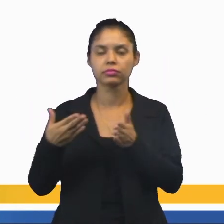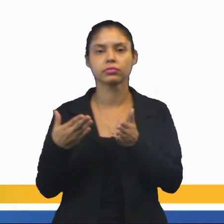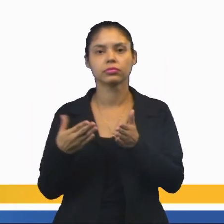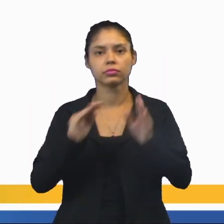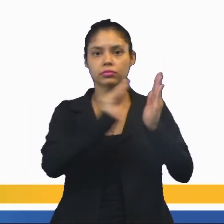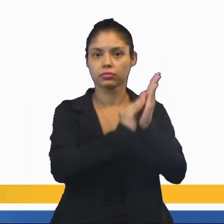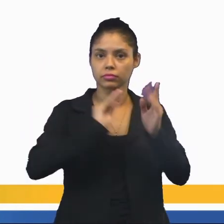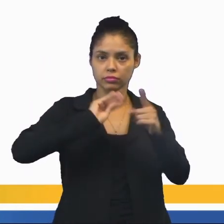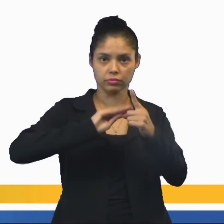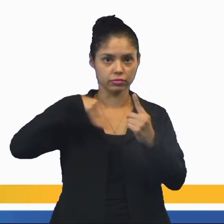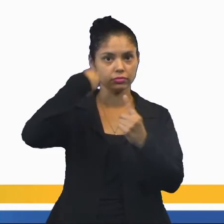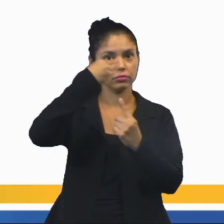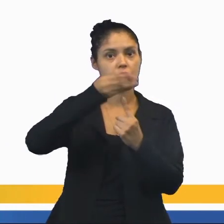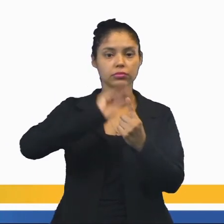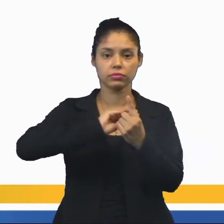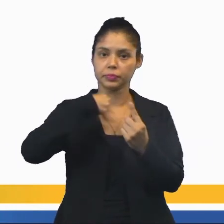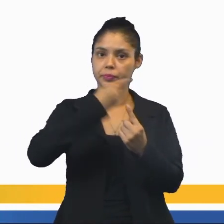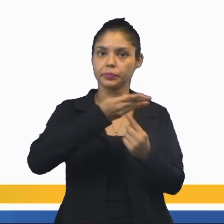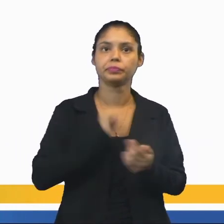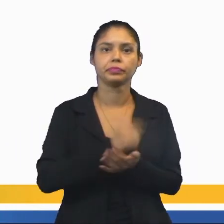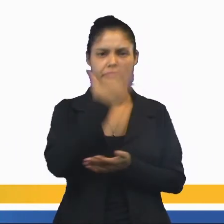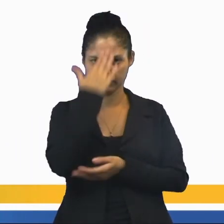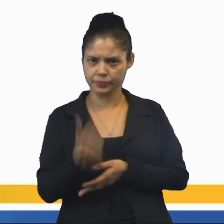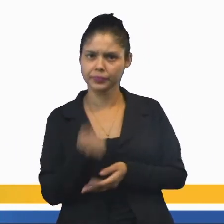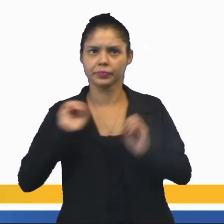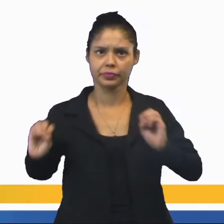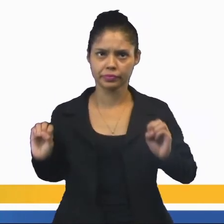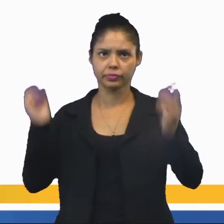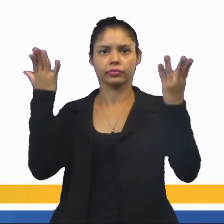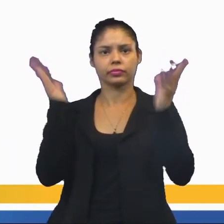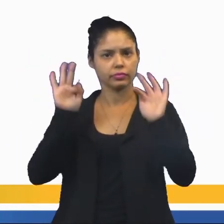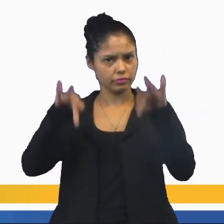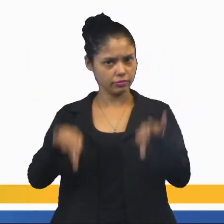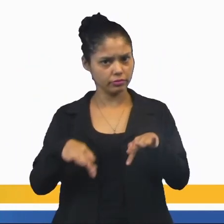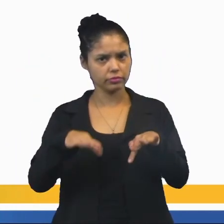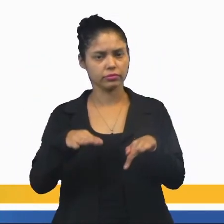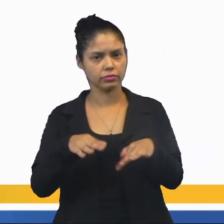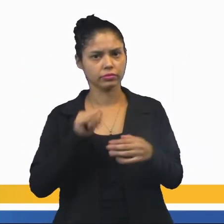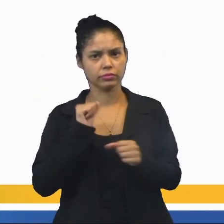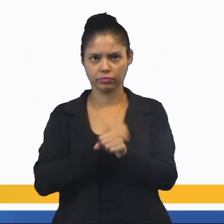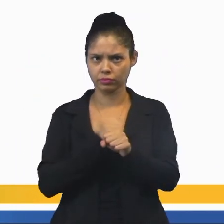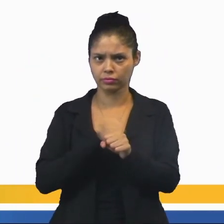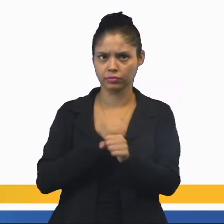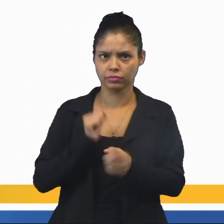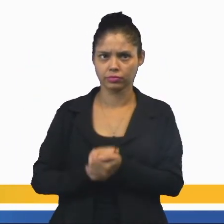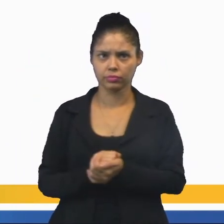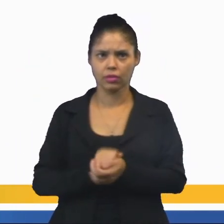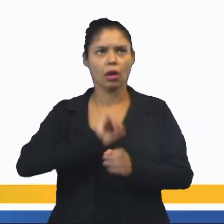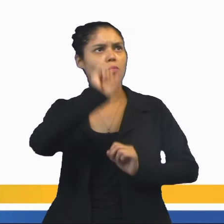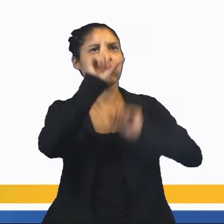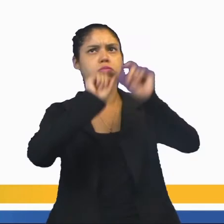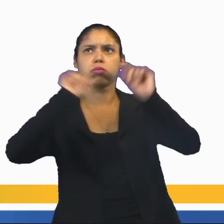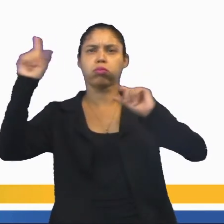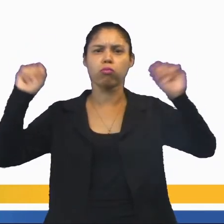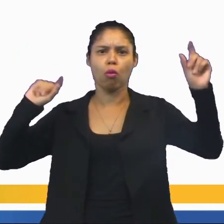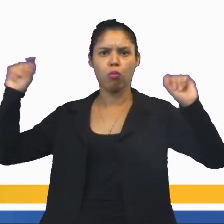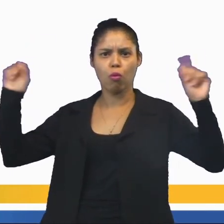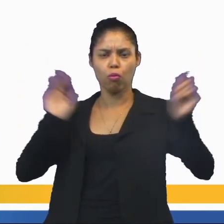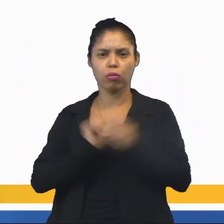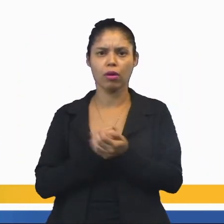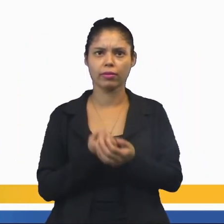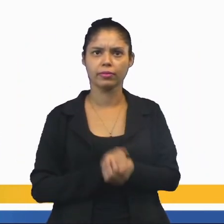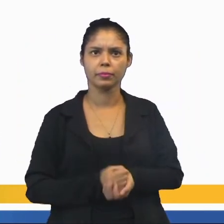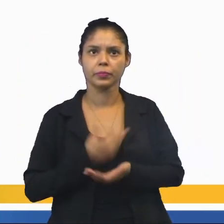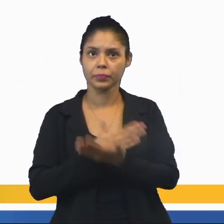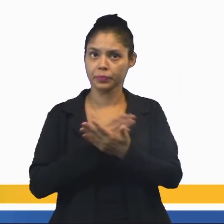festivo. Por exemplo, você sabia que aquela festa de fim de ano em Copacabana, aquela queima de fogos, começou com